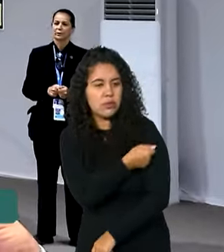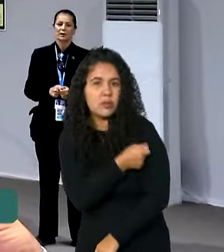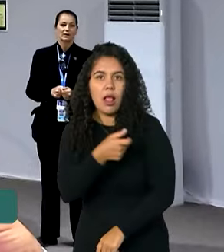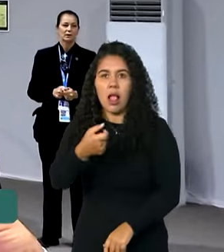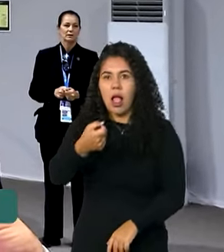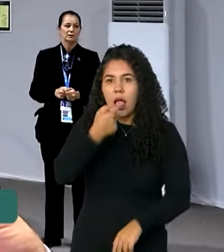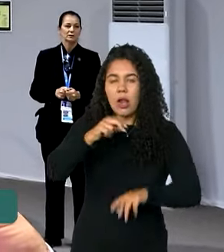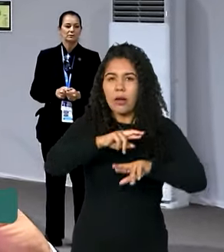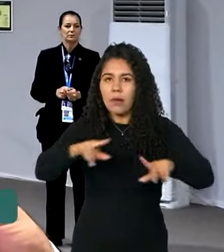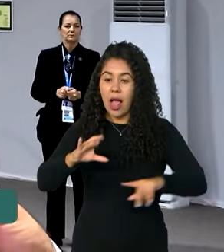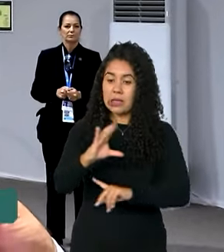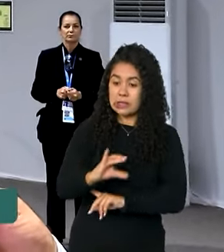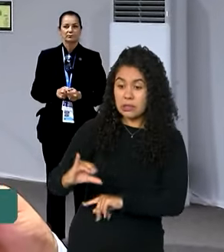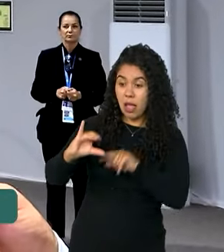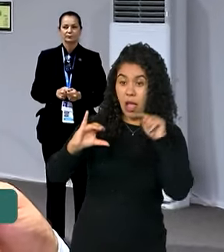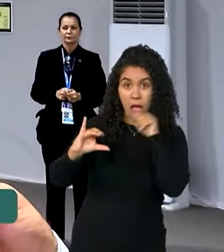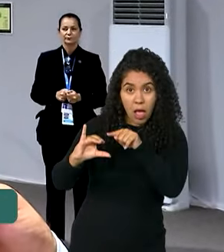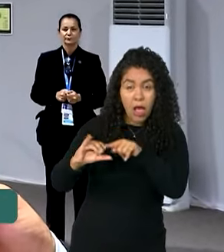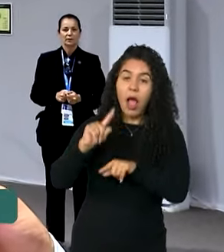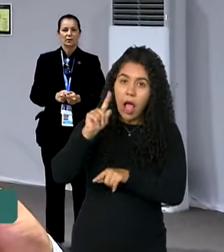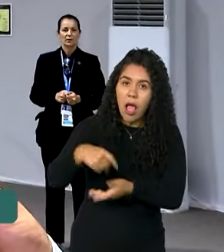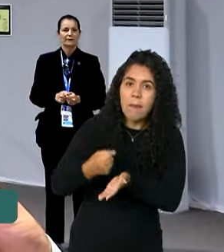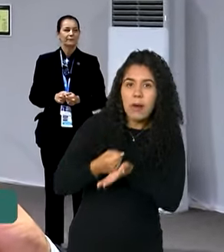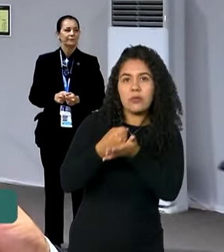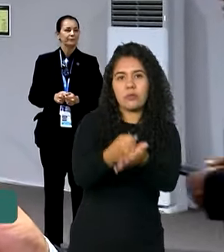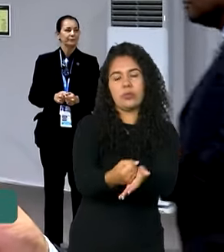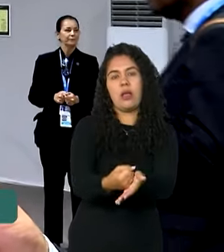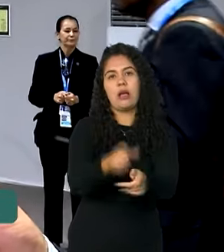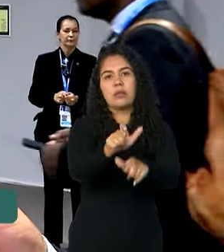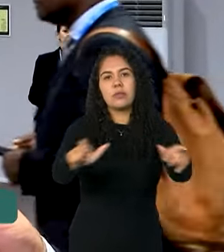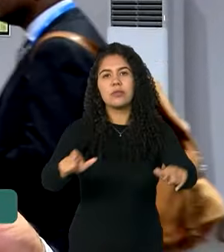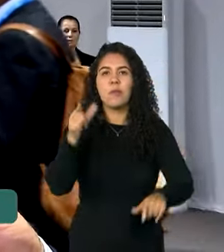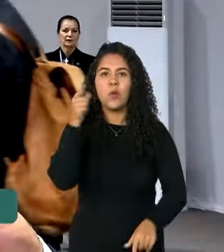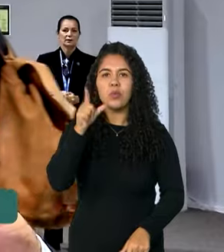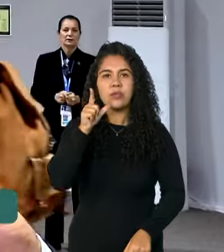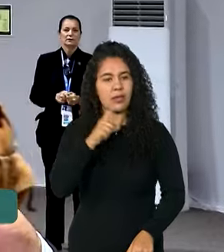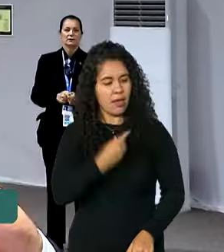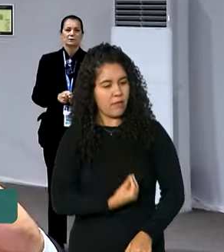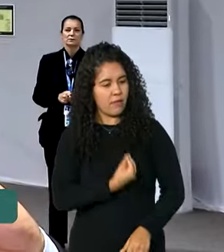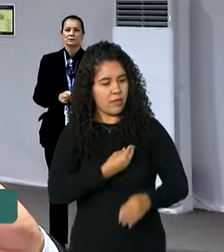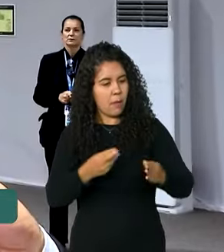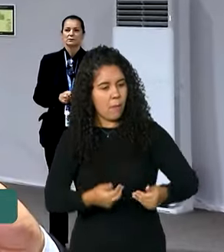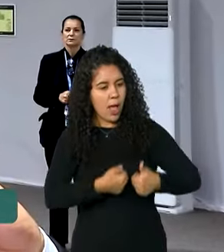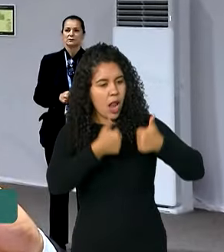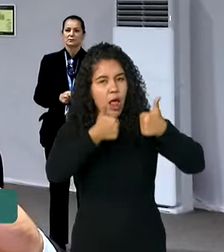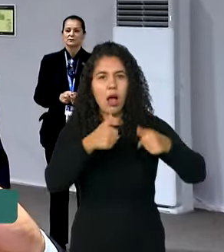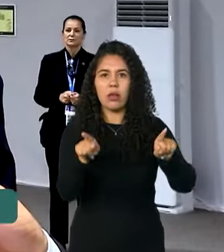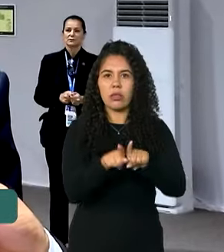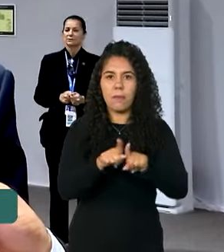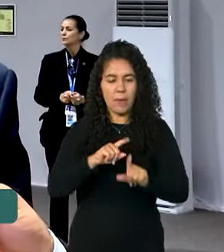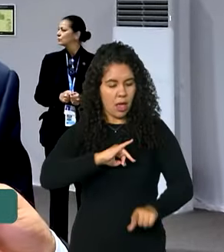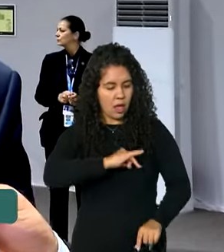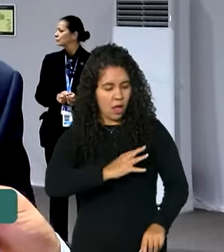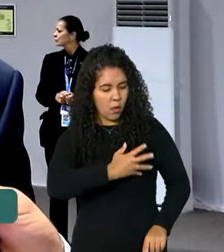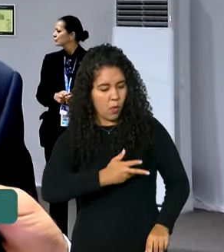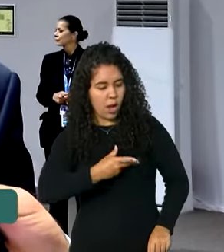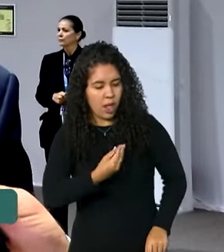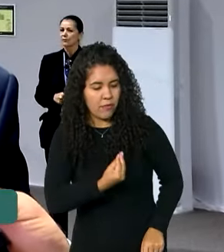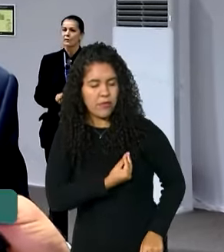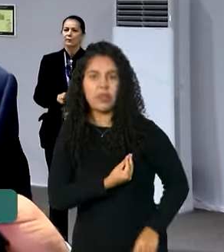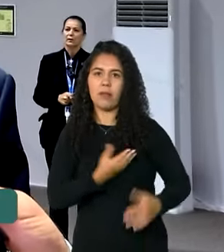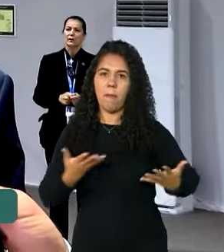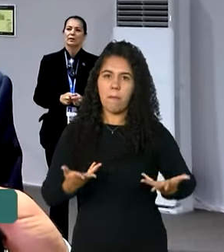ciência é para ajudar a humanidade, para que as pessoas possam viver melhor, ter uma qualidade de vida melhor. E está